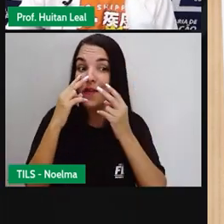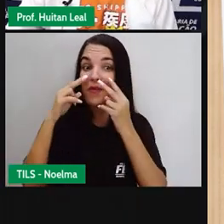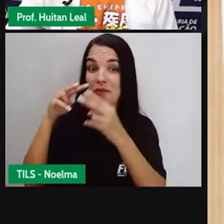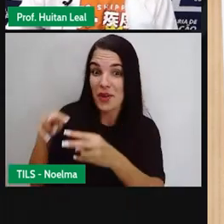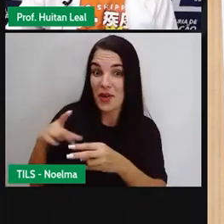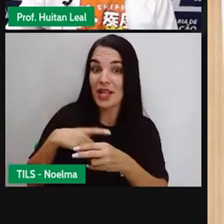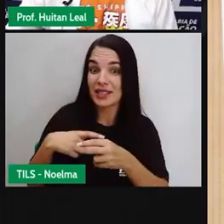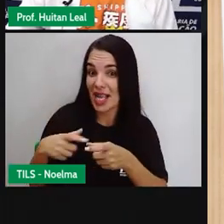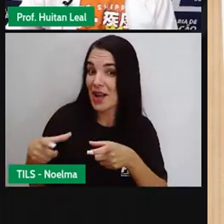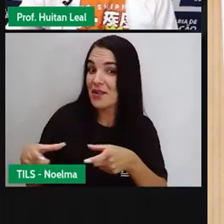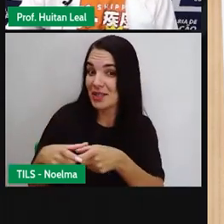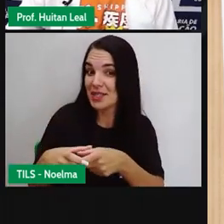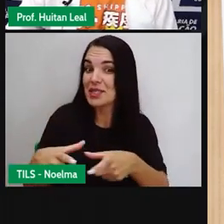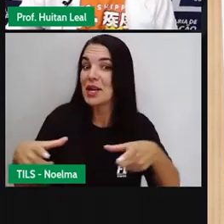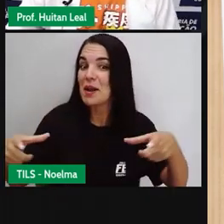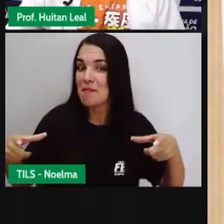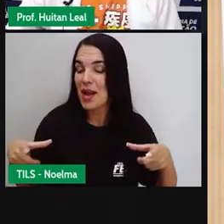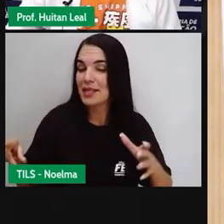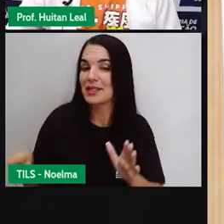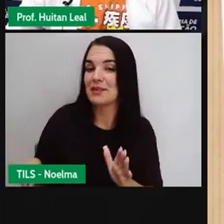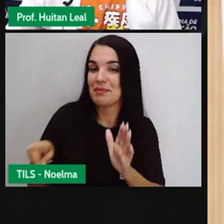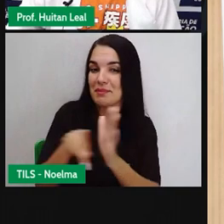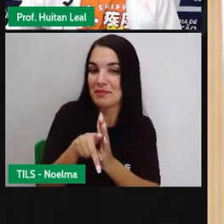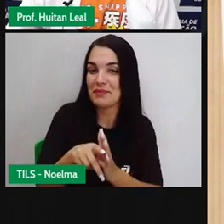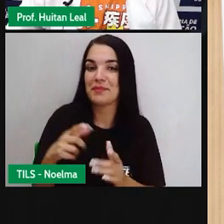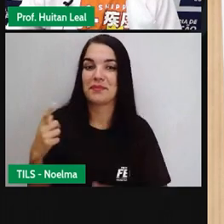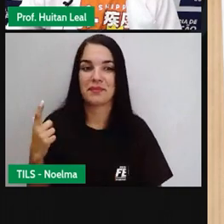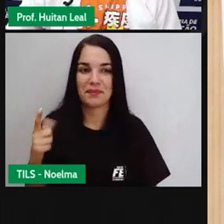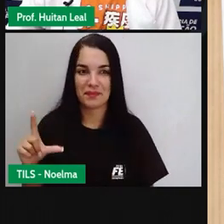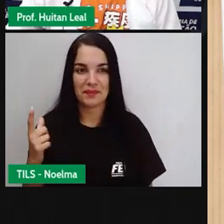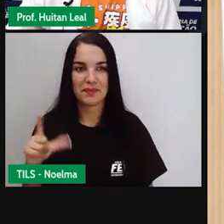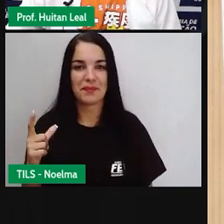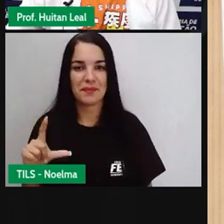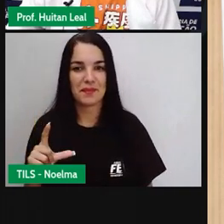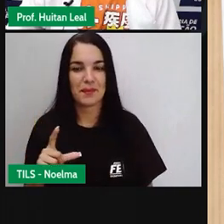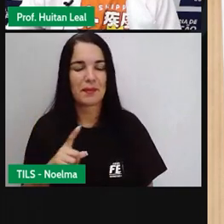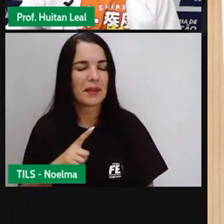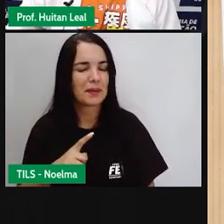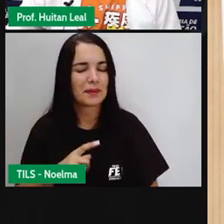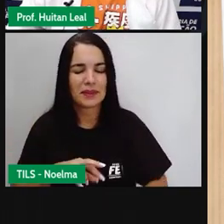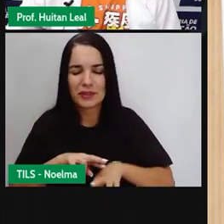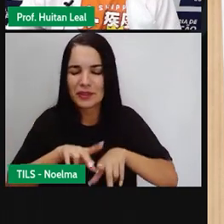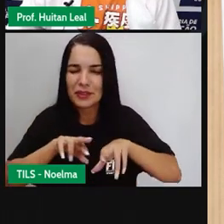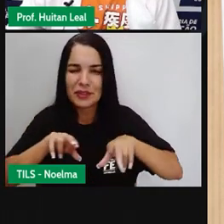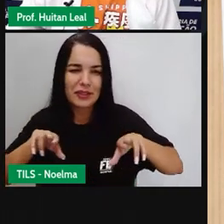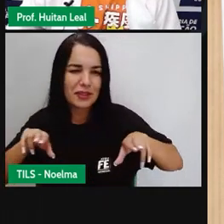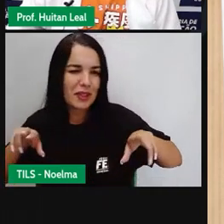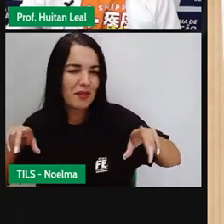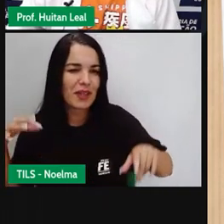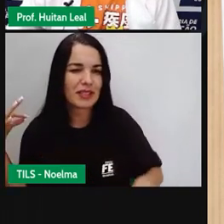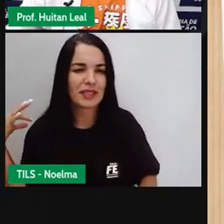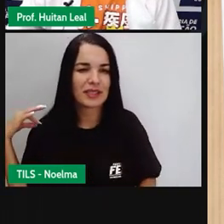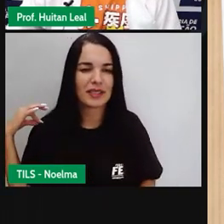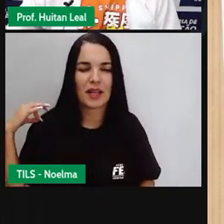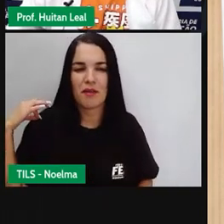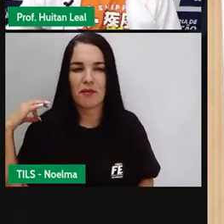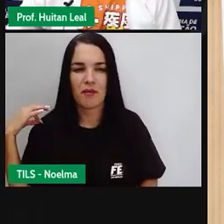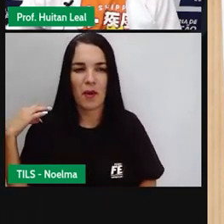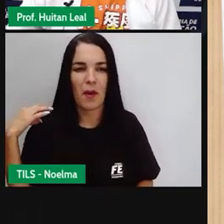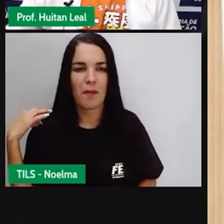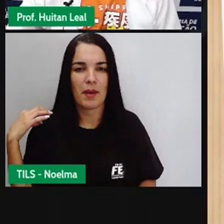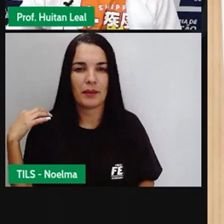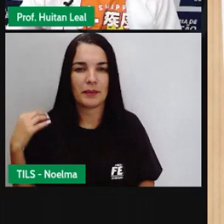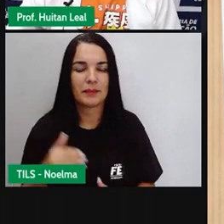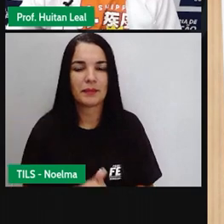espaço literário em vários estilos. Narrativas, poesias, Cordel, dentre